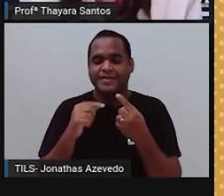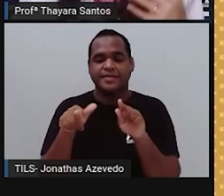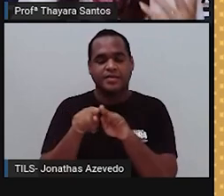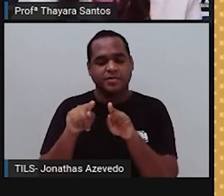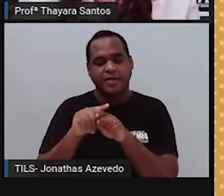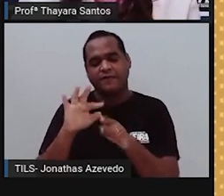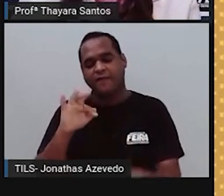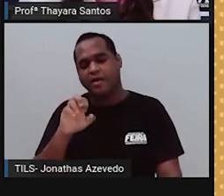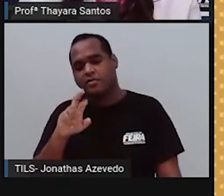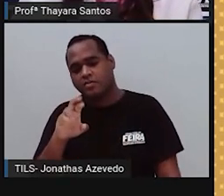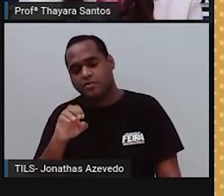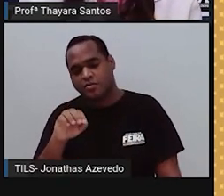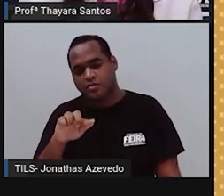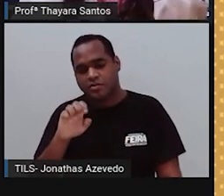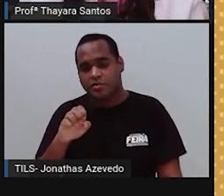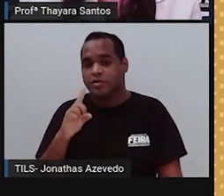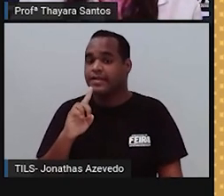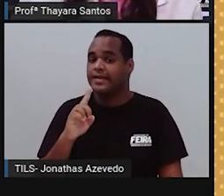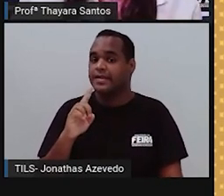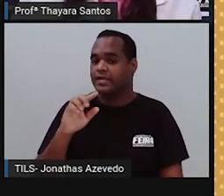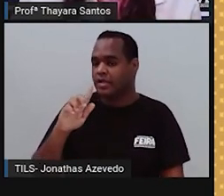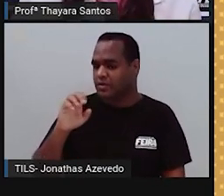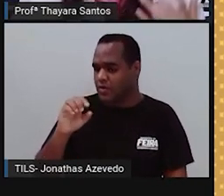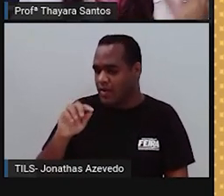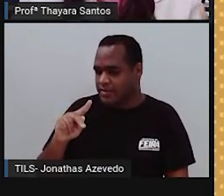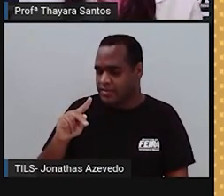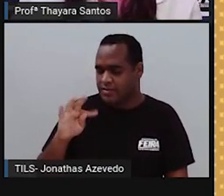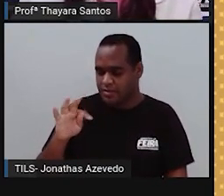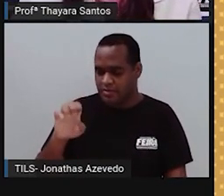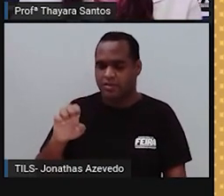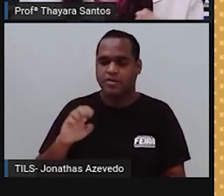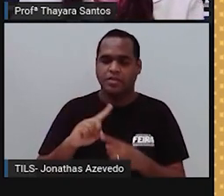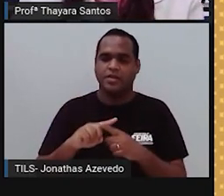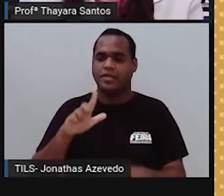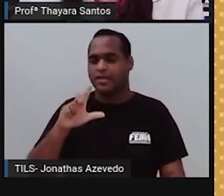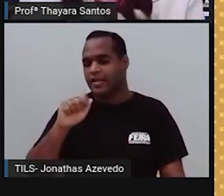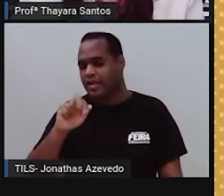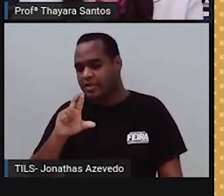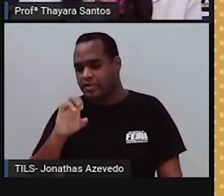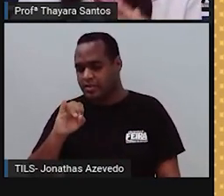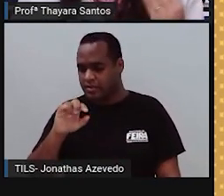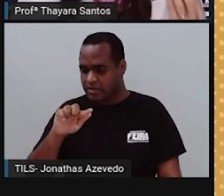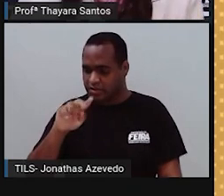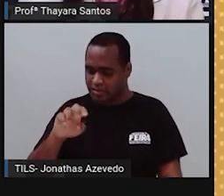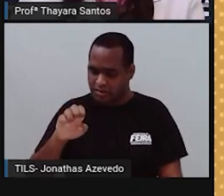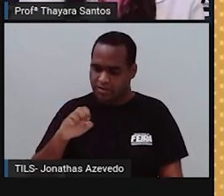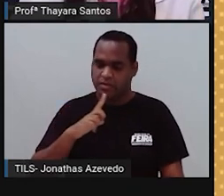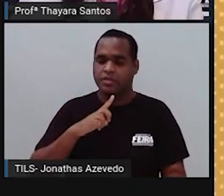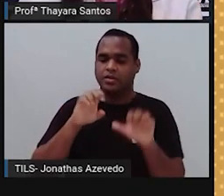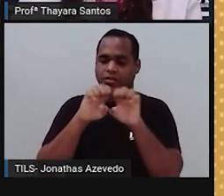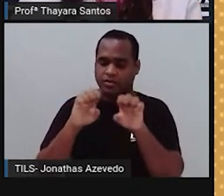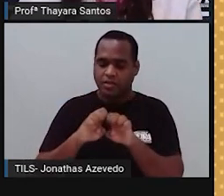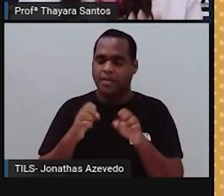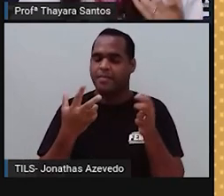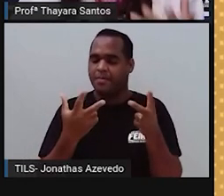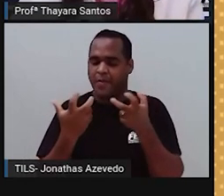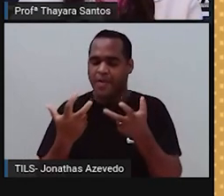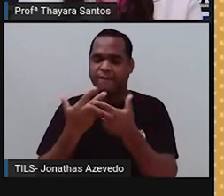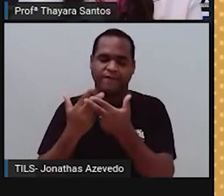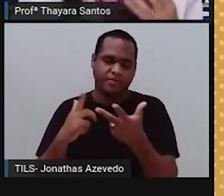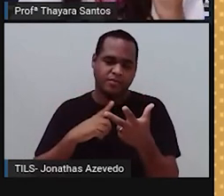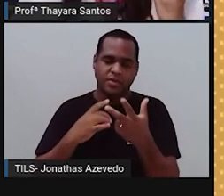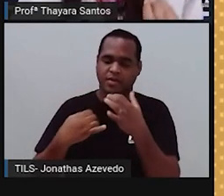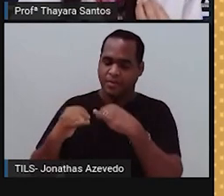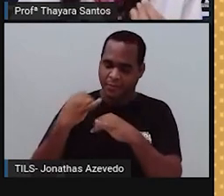faringe e também tem na epiglote e na laringe. Então, gente consegue, nessas estruturas também, perceber esses estímulos químicos. Só que,